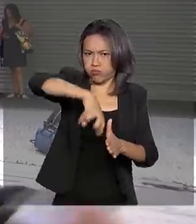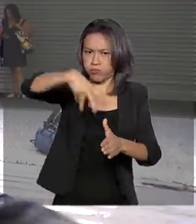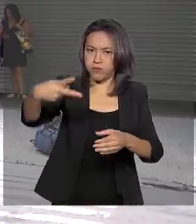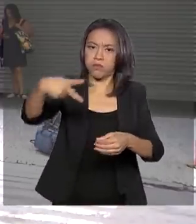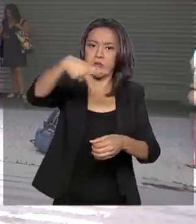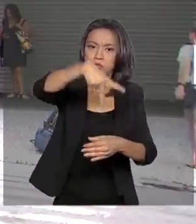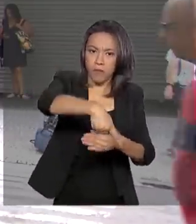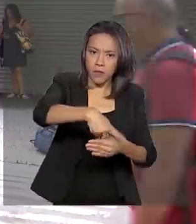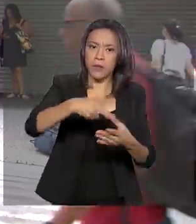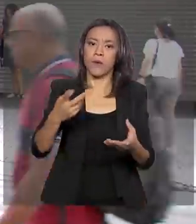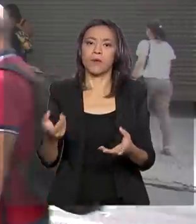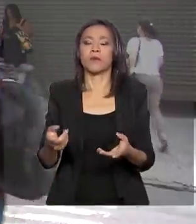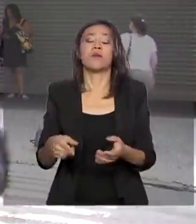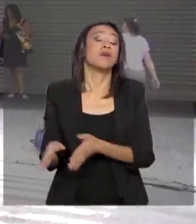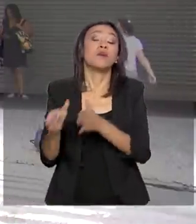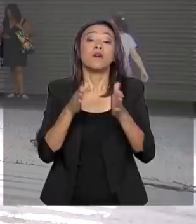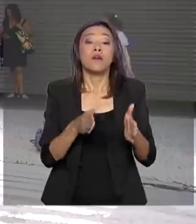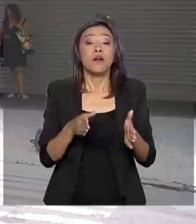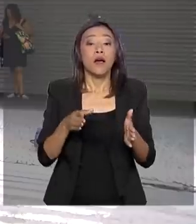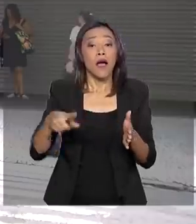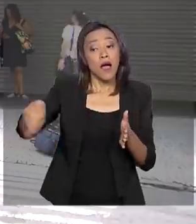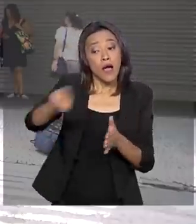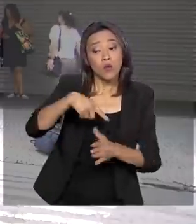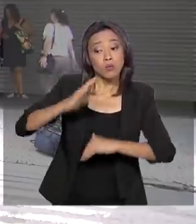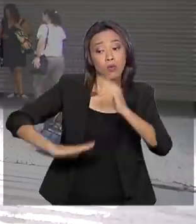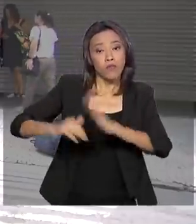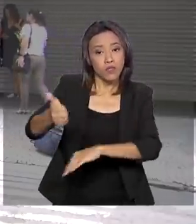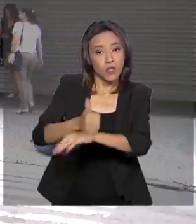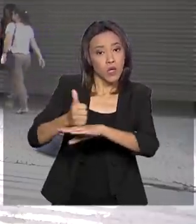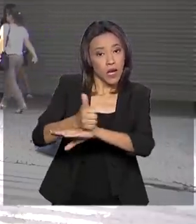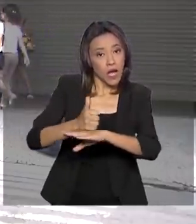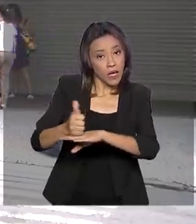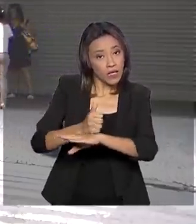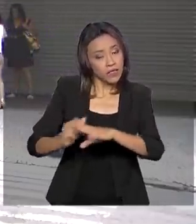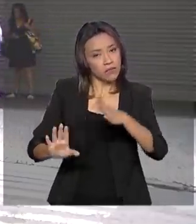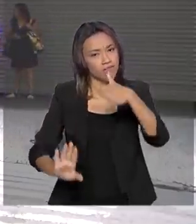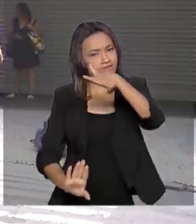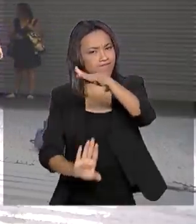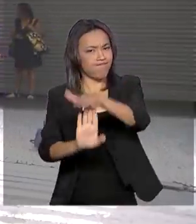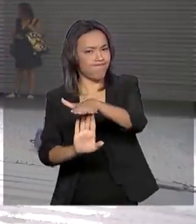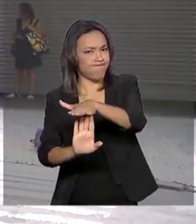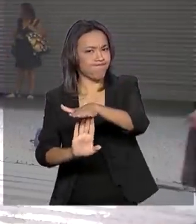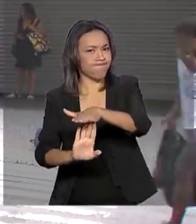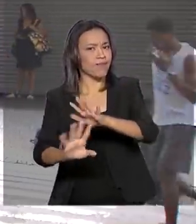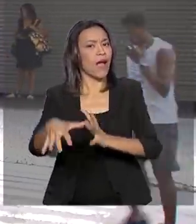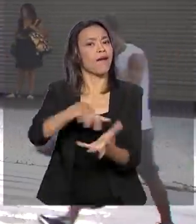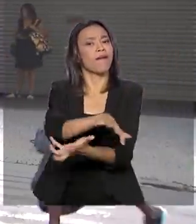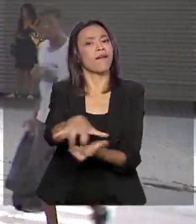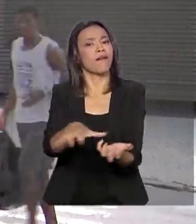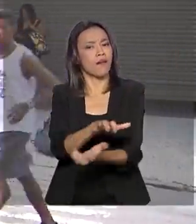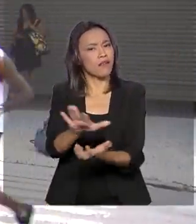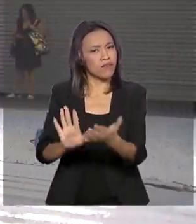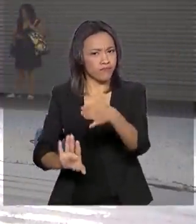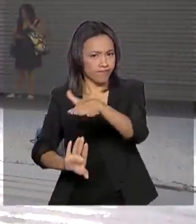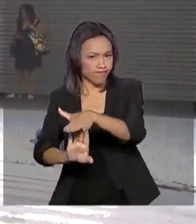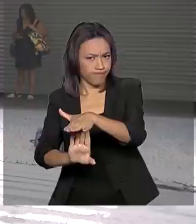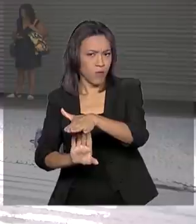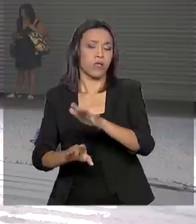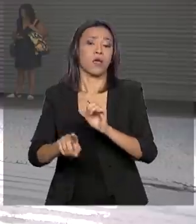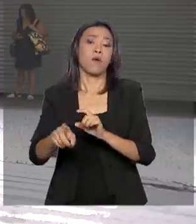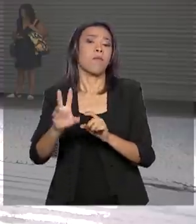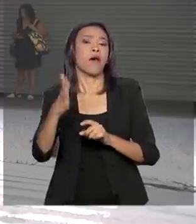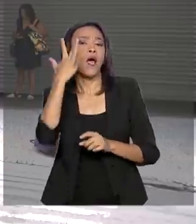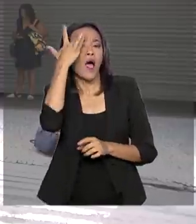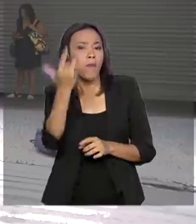falando sobre a Petrobras, os petroleiros decidiram suspender temporariamente a greve para participar amanhã de uma reunião de